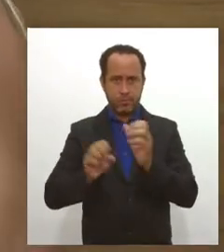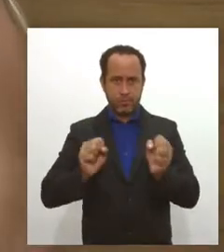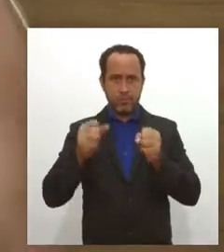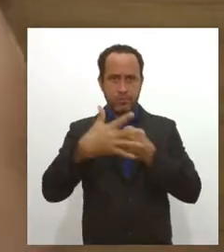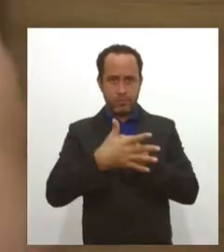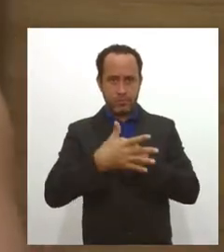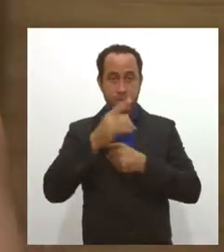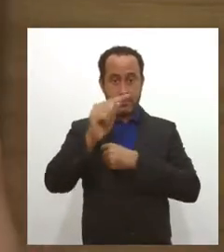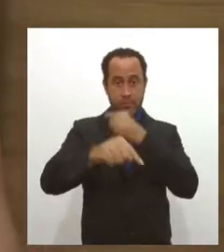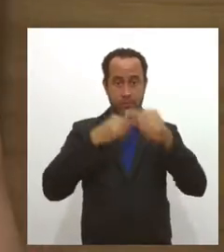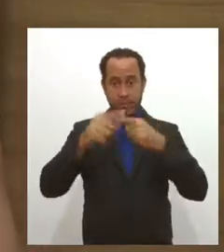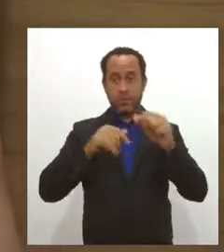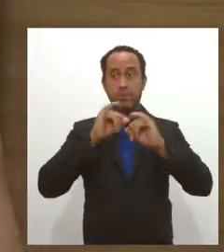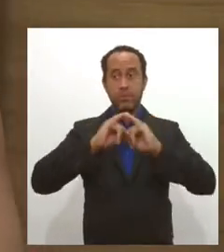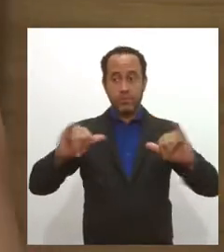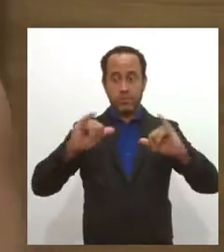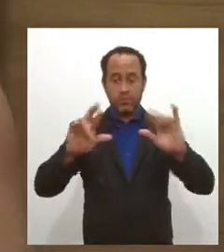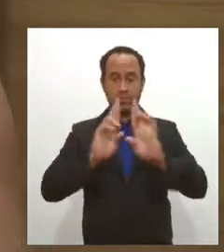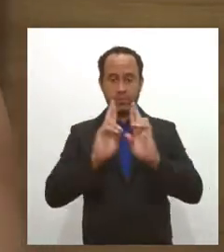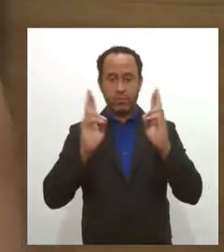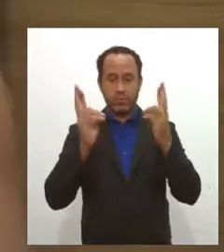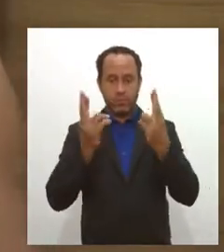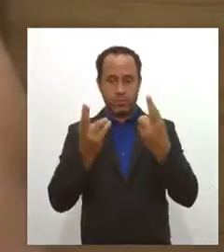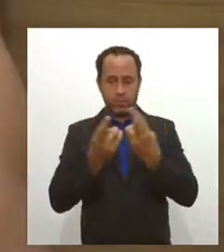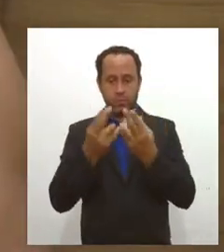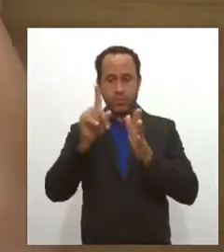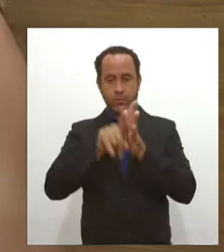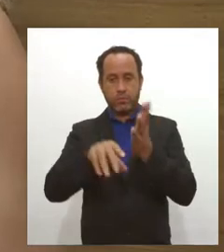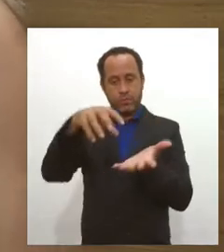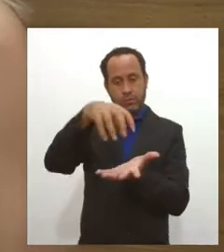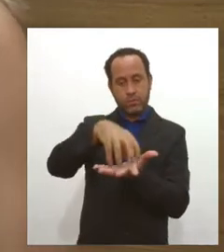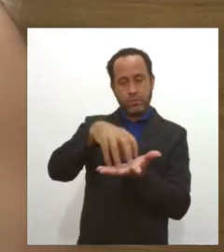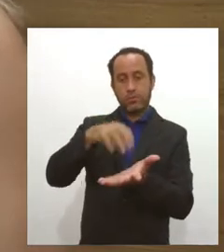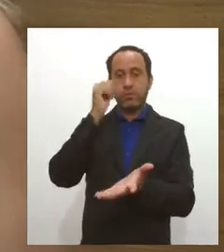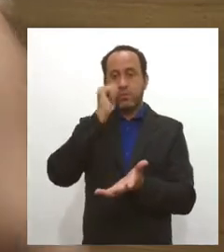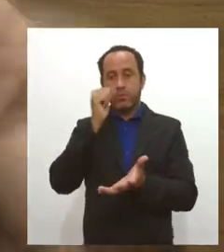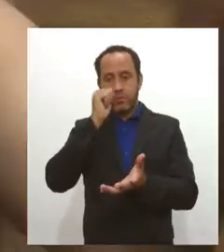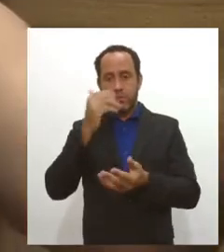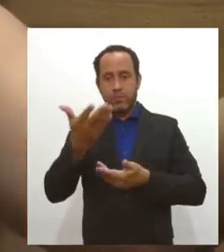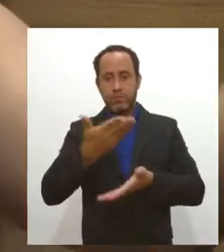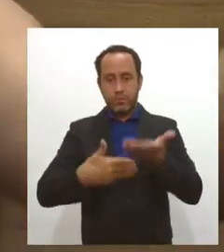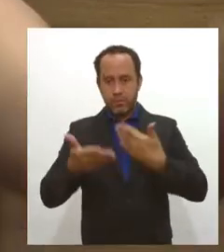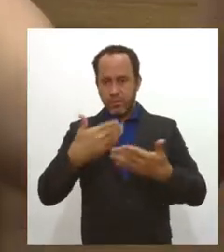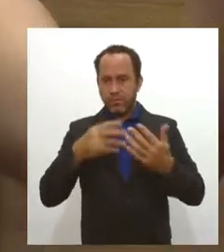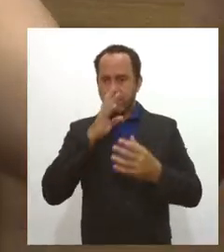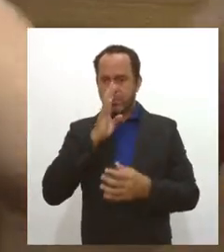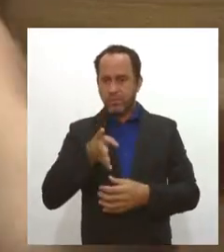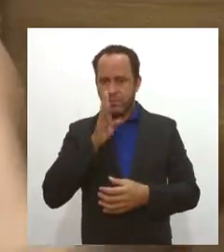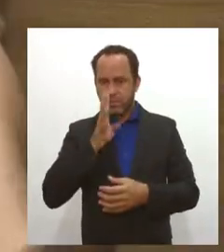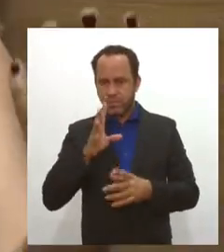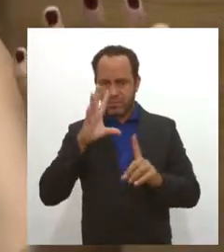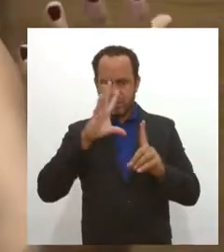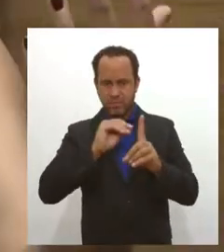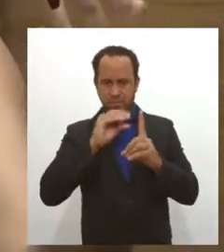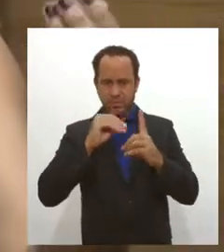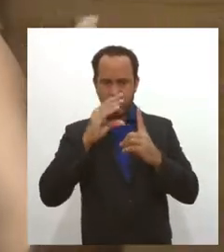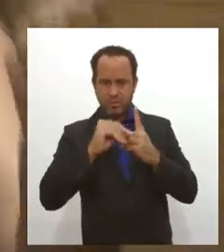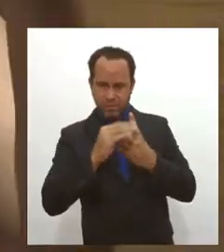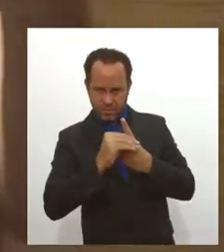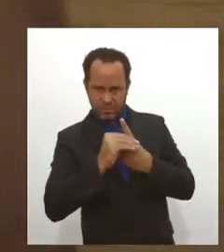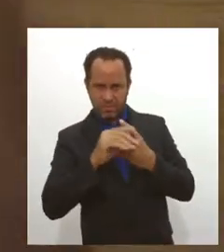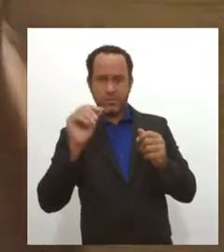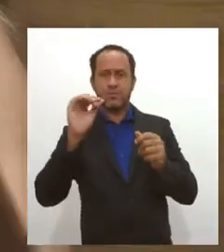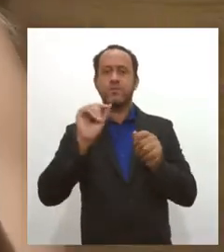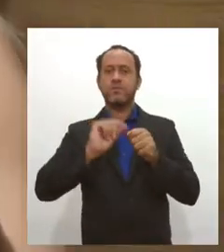seguida, informou que fará uma reunião com a Procuradoria da Mulher Nalese para tratar das denúncias dos casos de assédio realizados